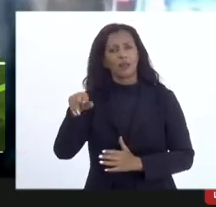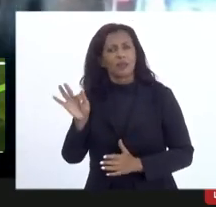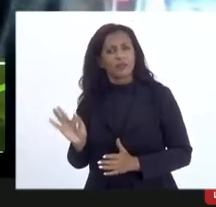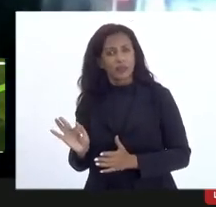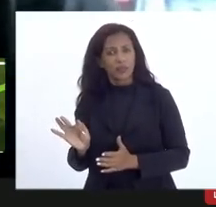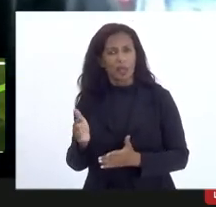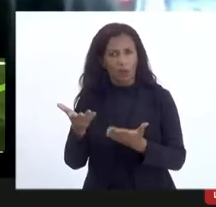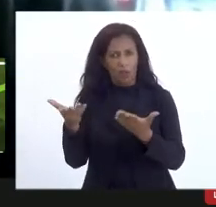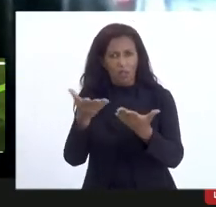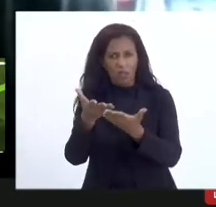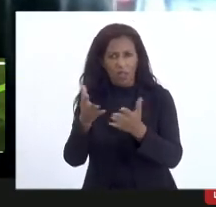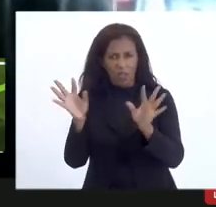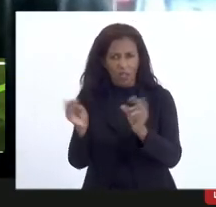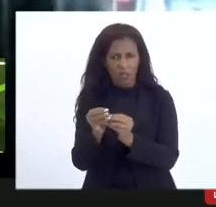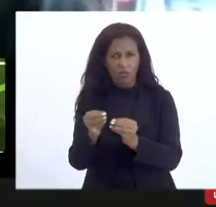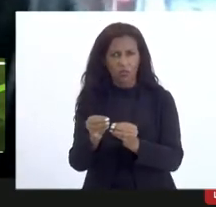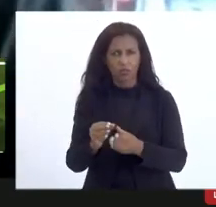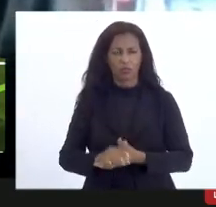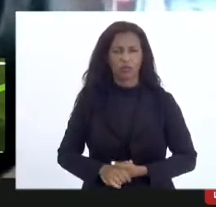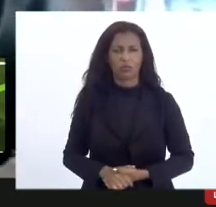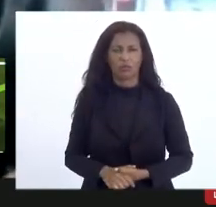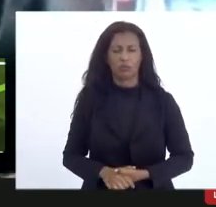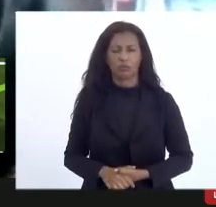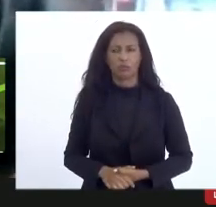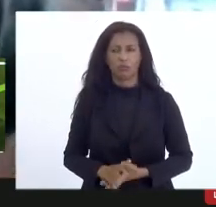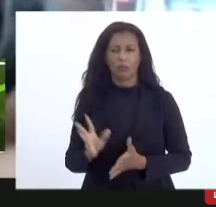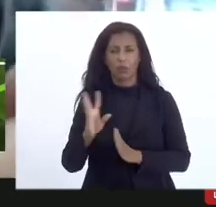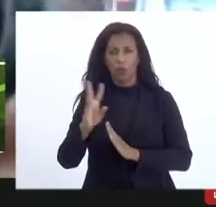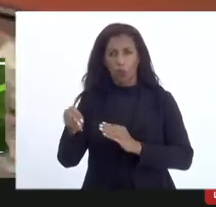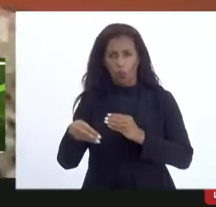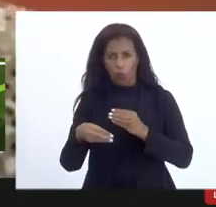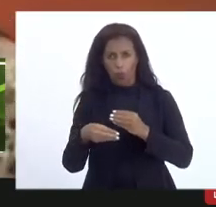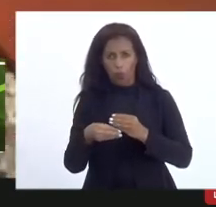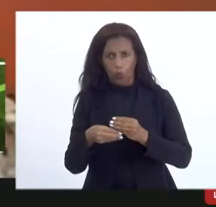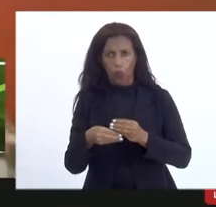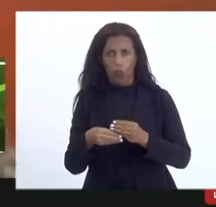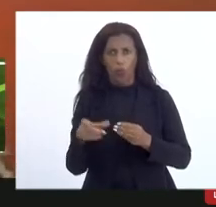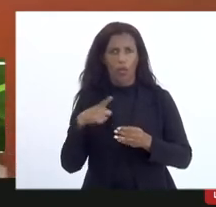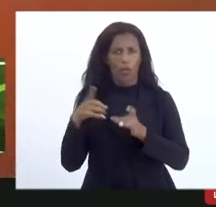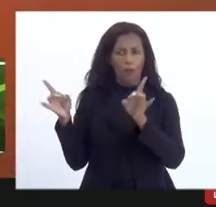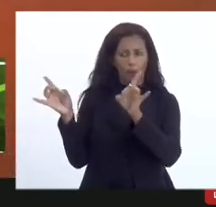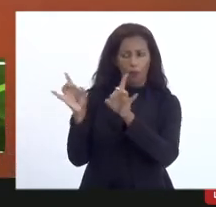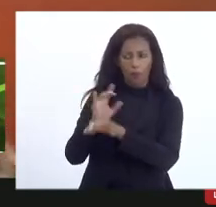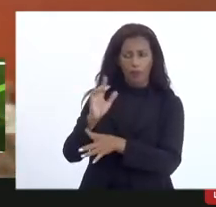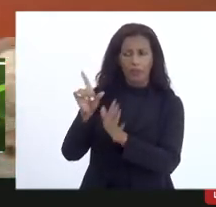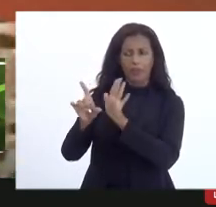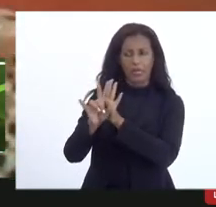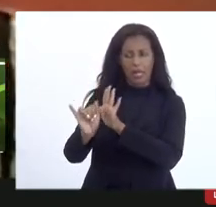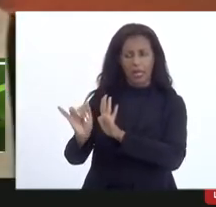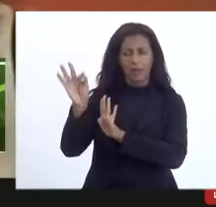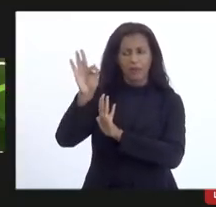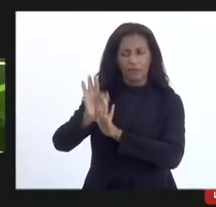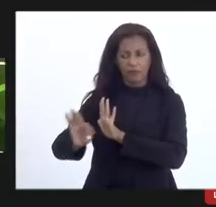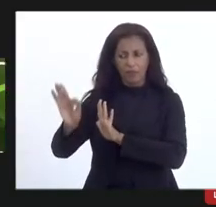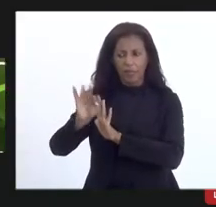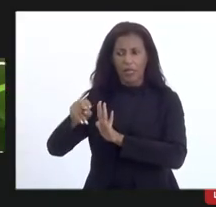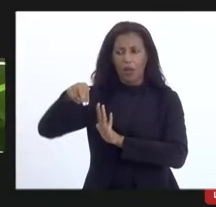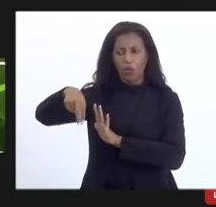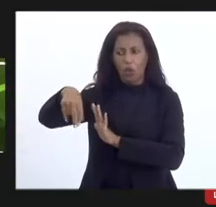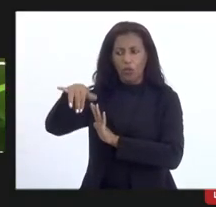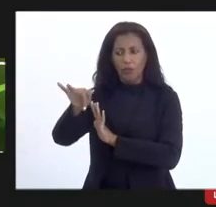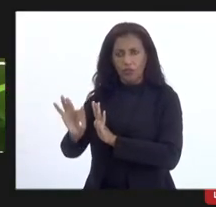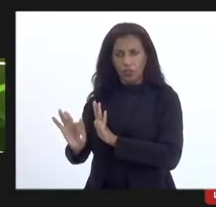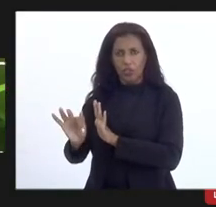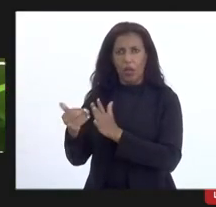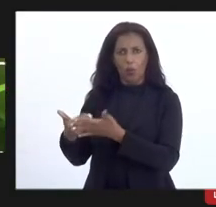seria isso um dos pontos colocar sim para cumprir a lei federal tal a nota fiscal